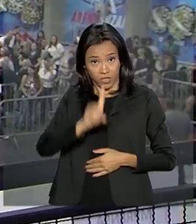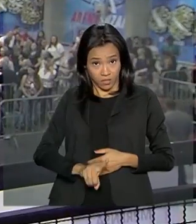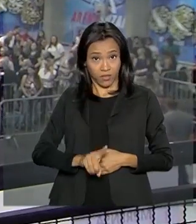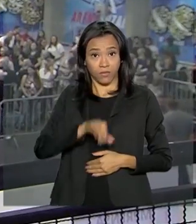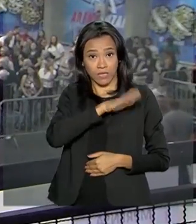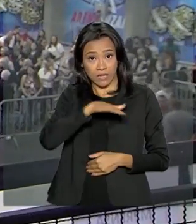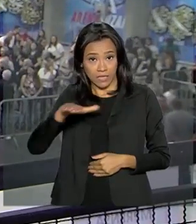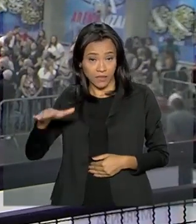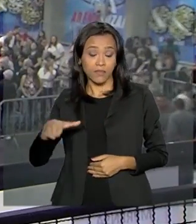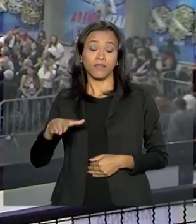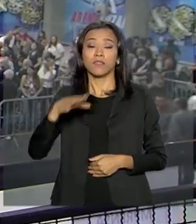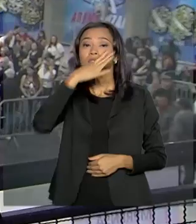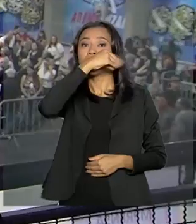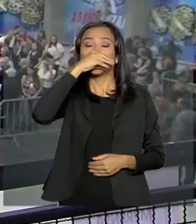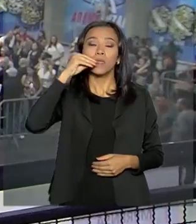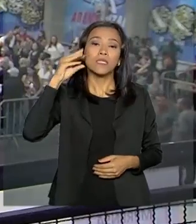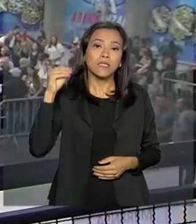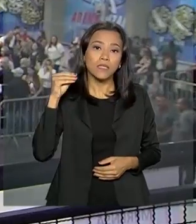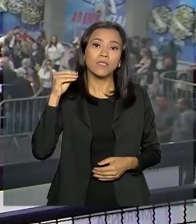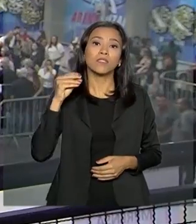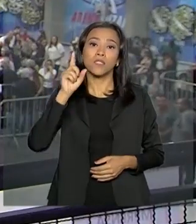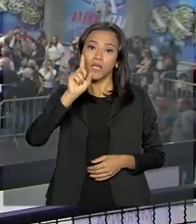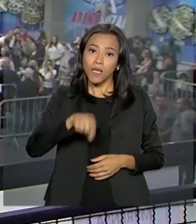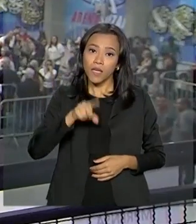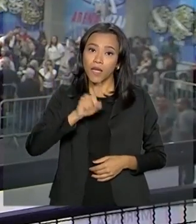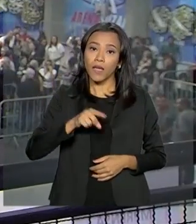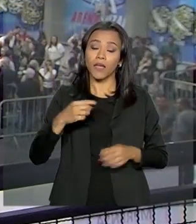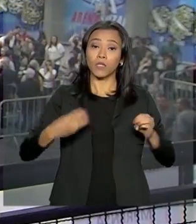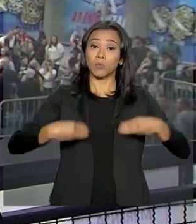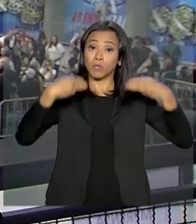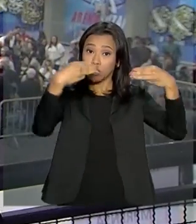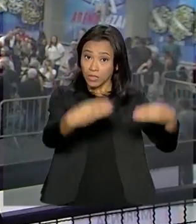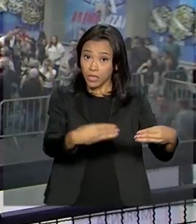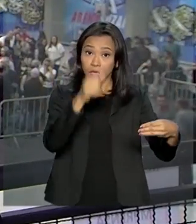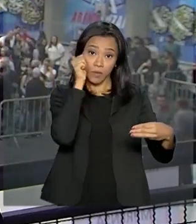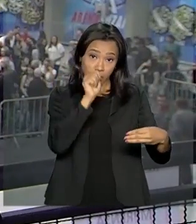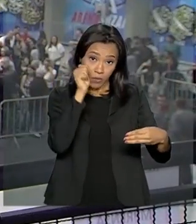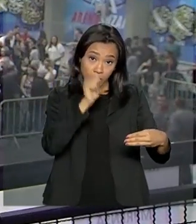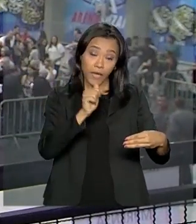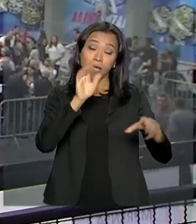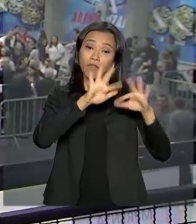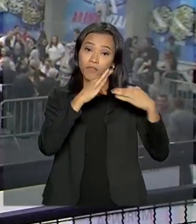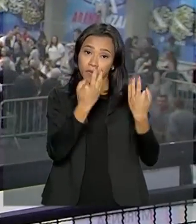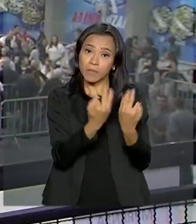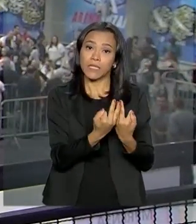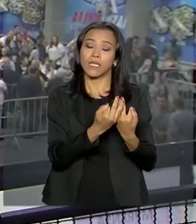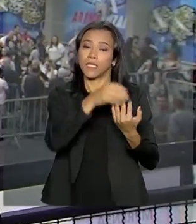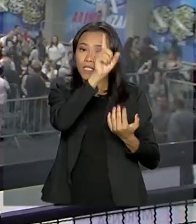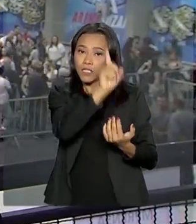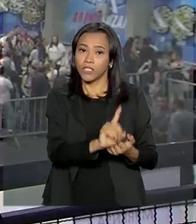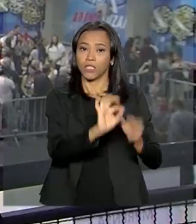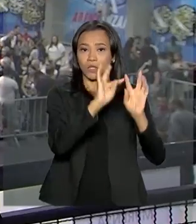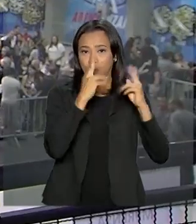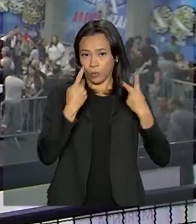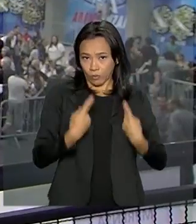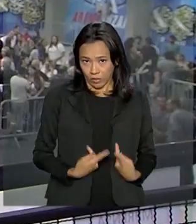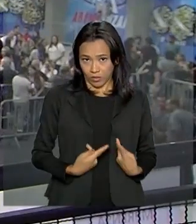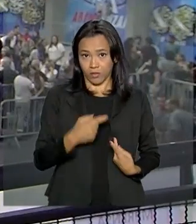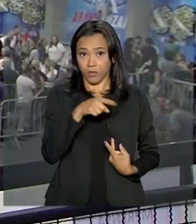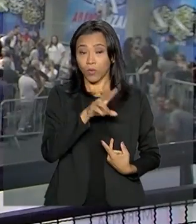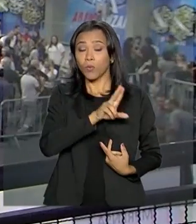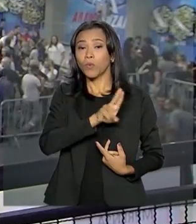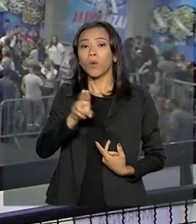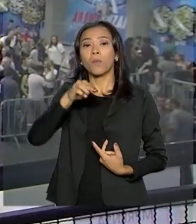e dos Adolescentes do Ministério da Mulher, Família e Direitos Humanos, Petrúcia